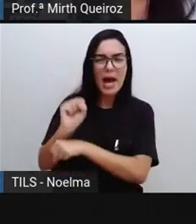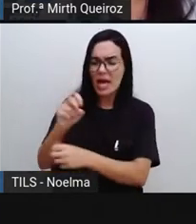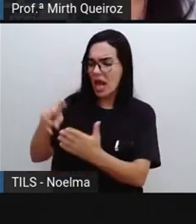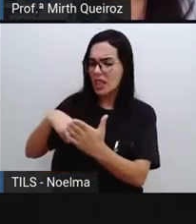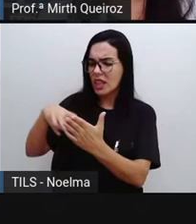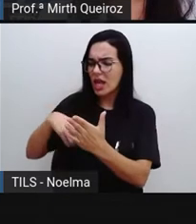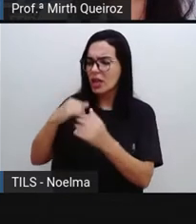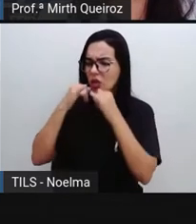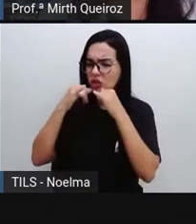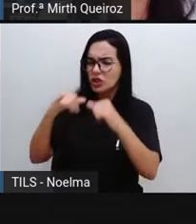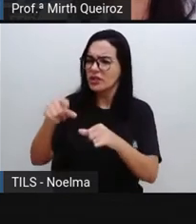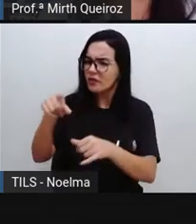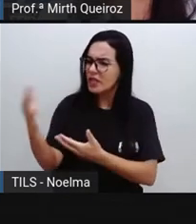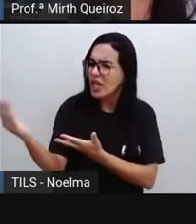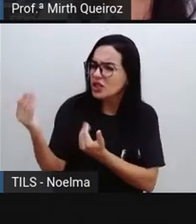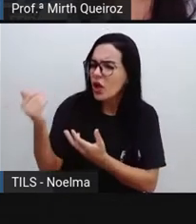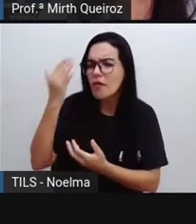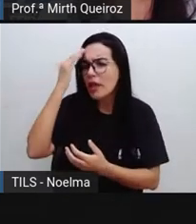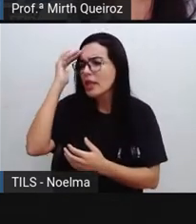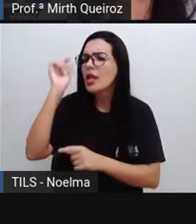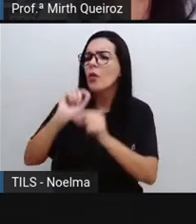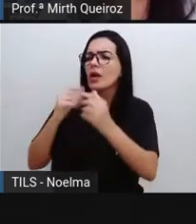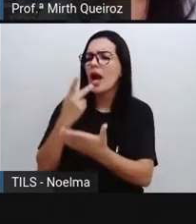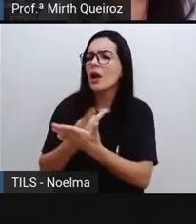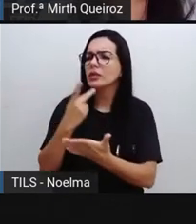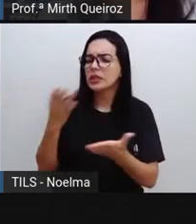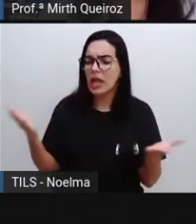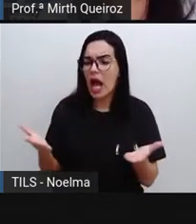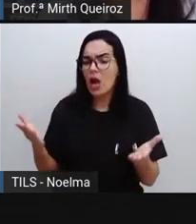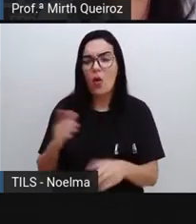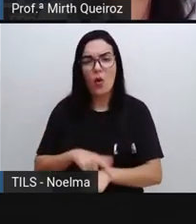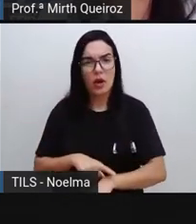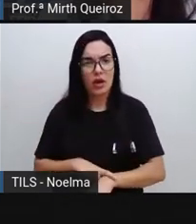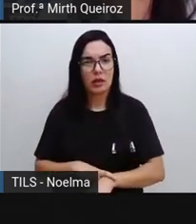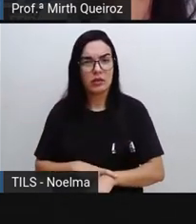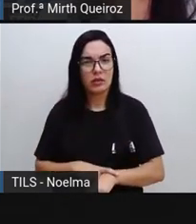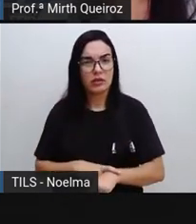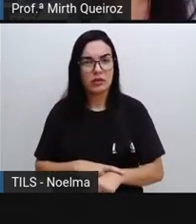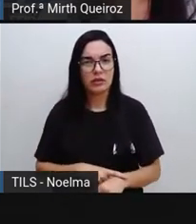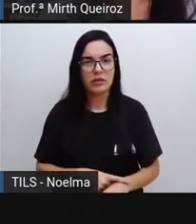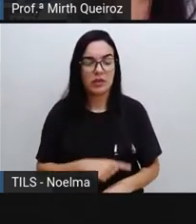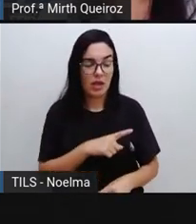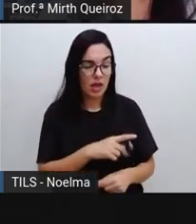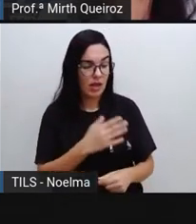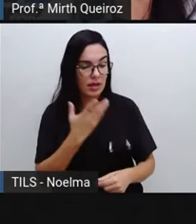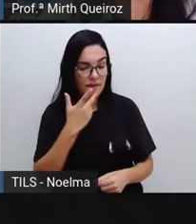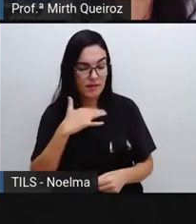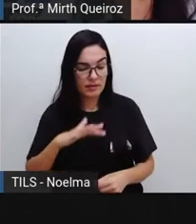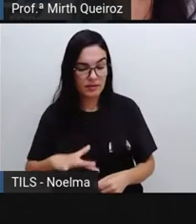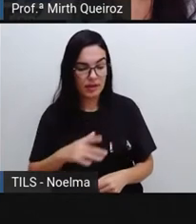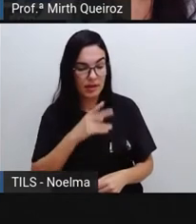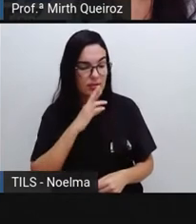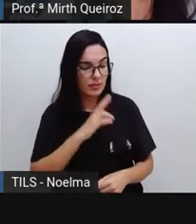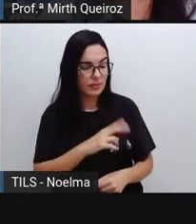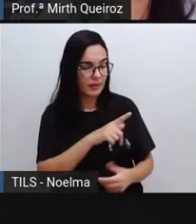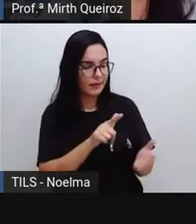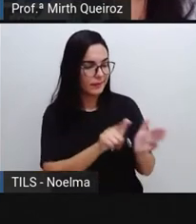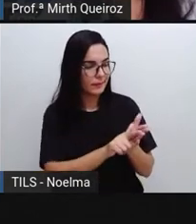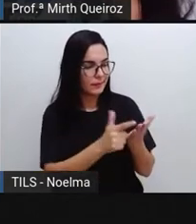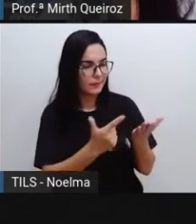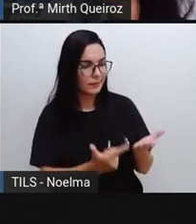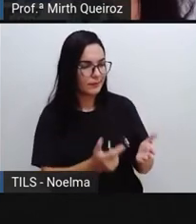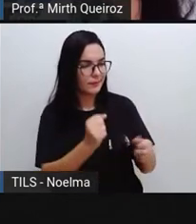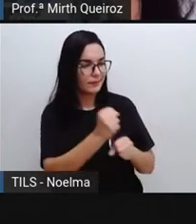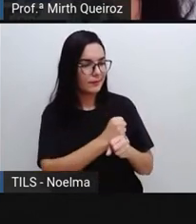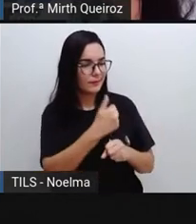jovem para entender o que está acontecendo na atualidade. E aí a criança responde. Este jornal é de